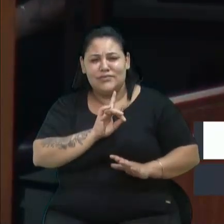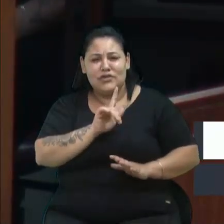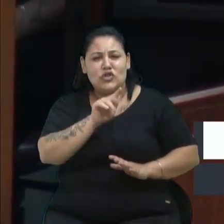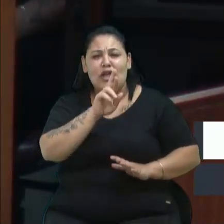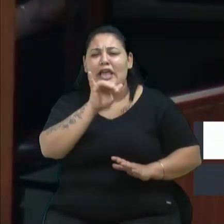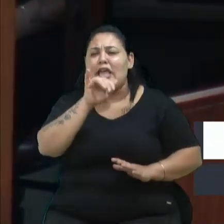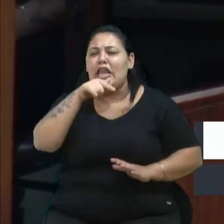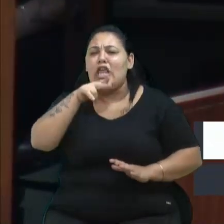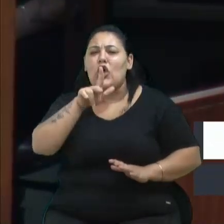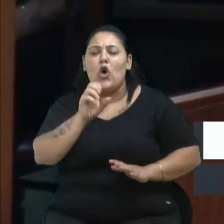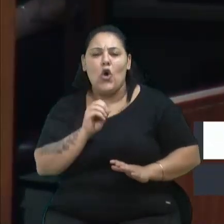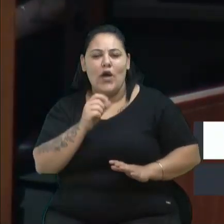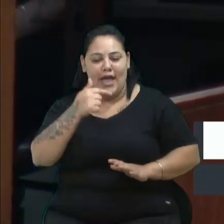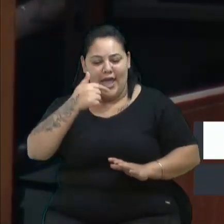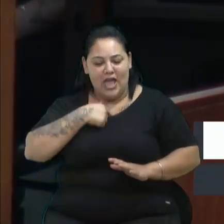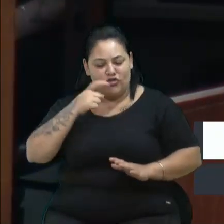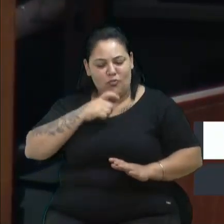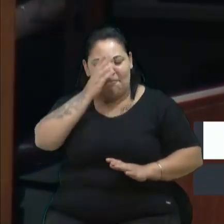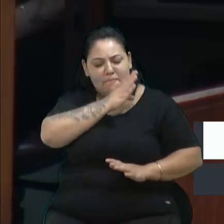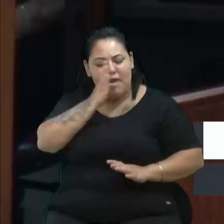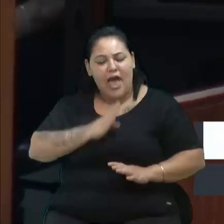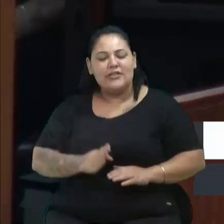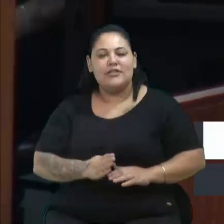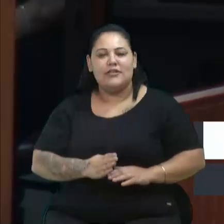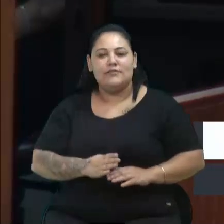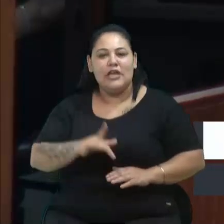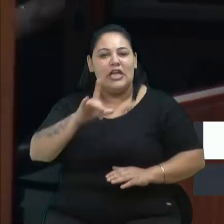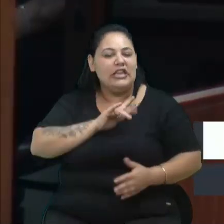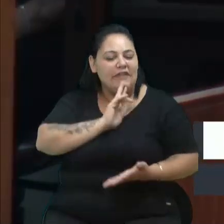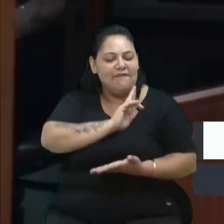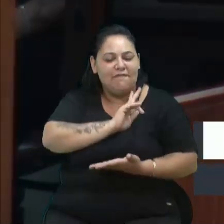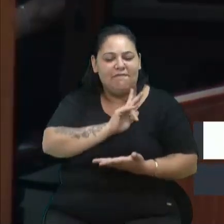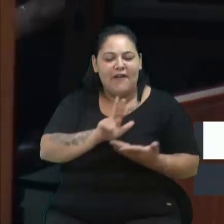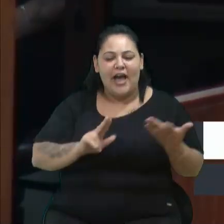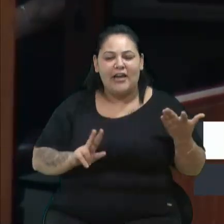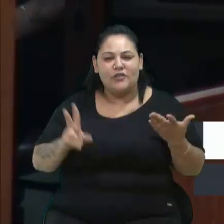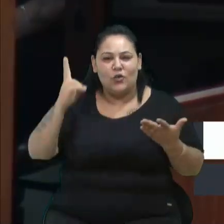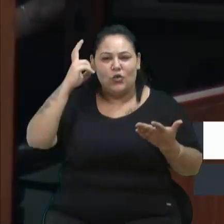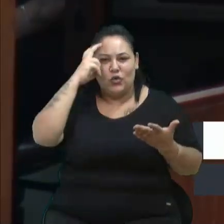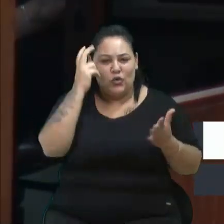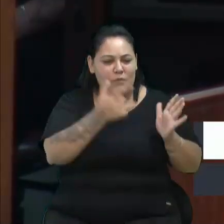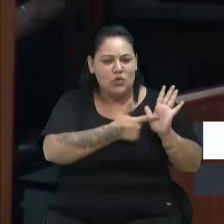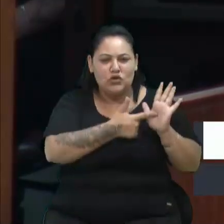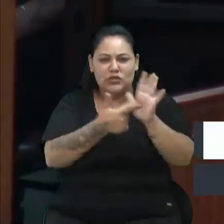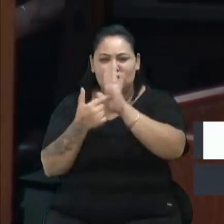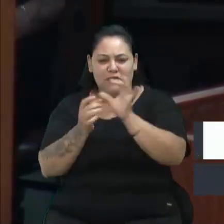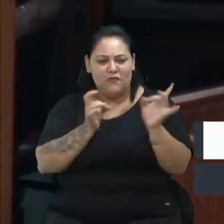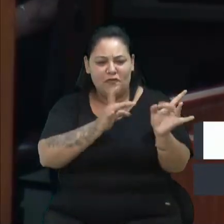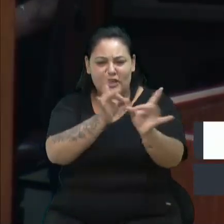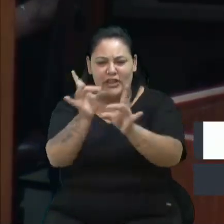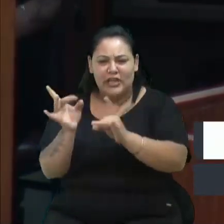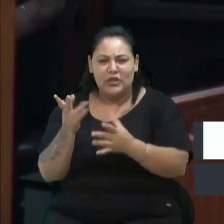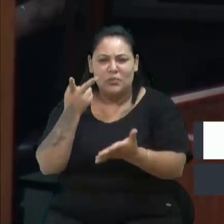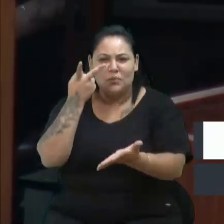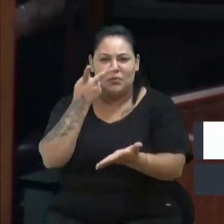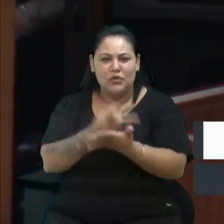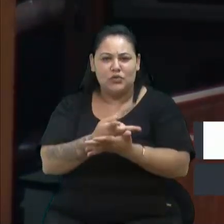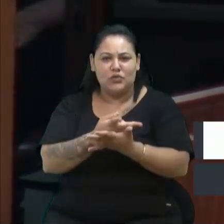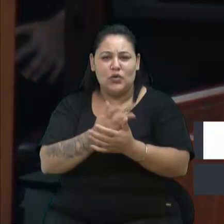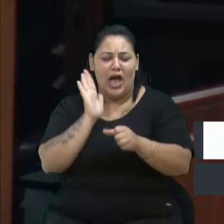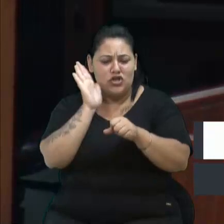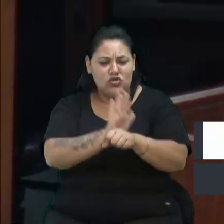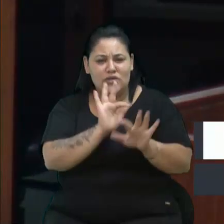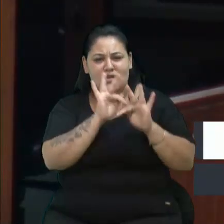Lá tem negros, brancos e todas as etnias estão lá, expondo, vendendo seus produtos, levando sustento para suas